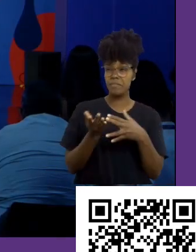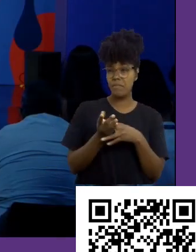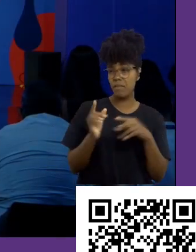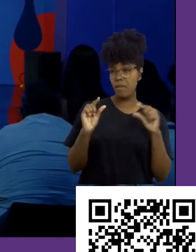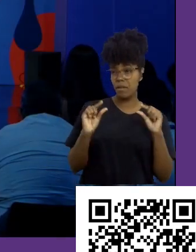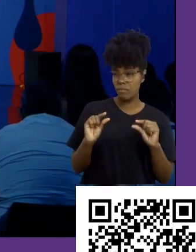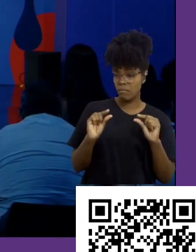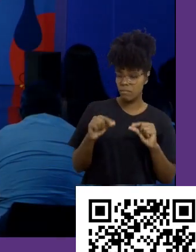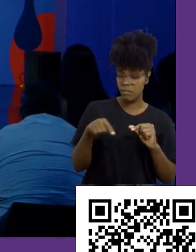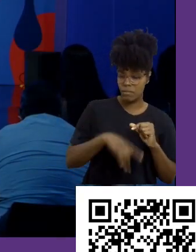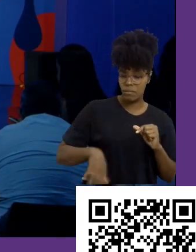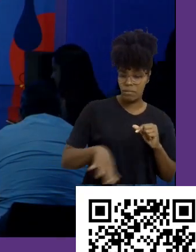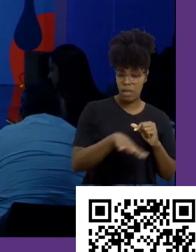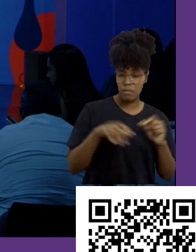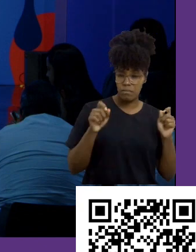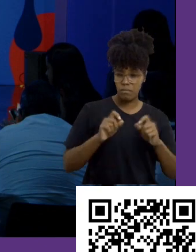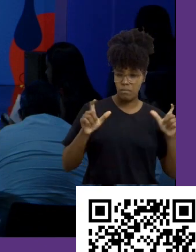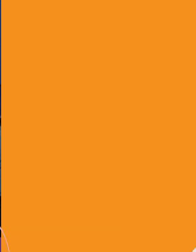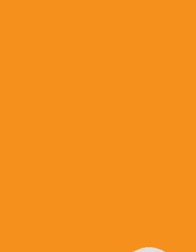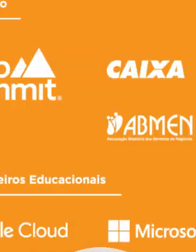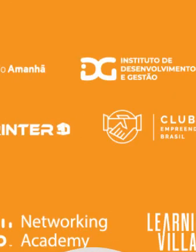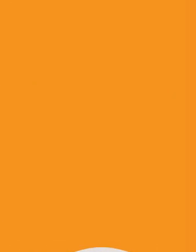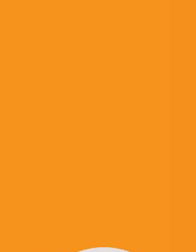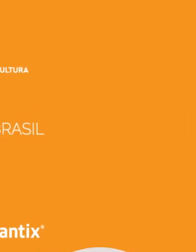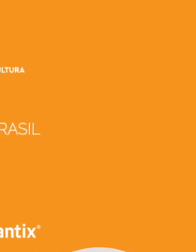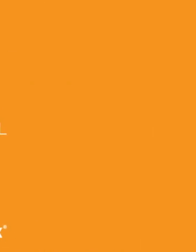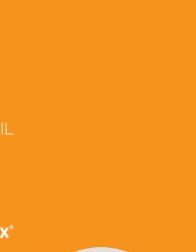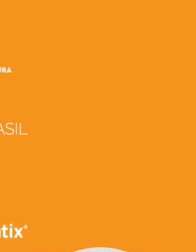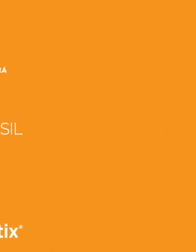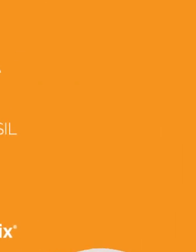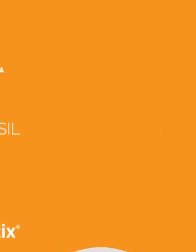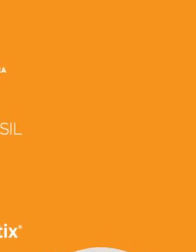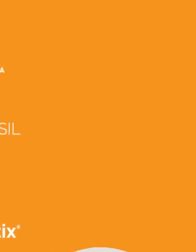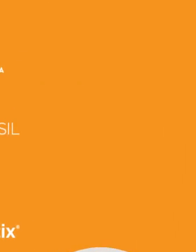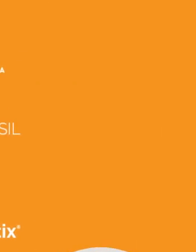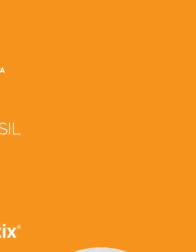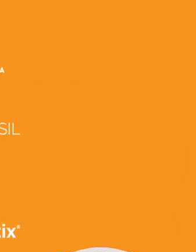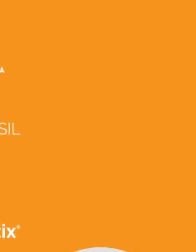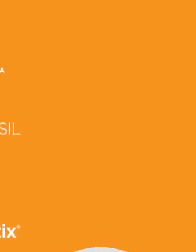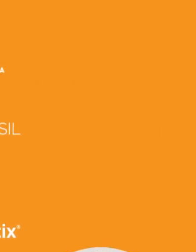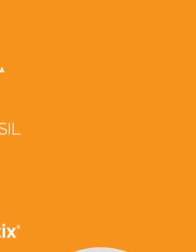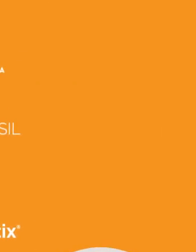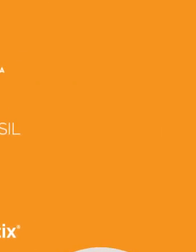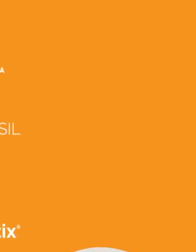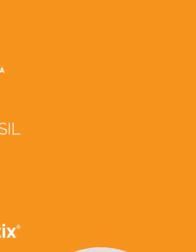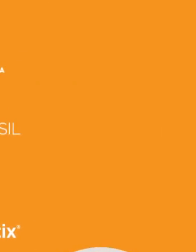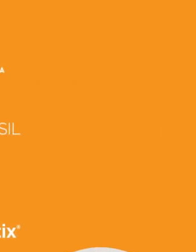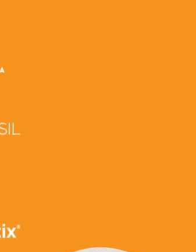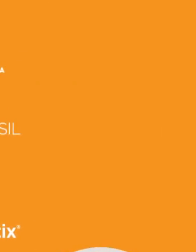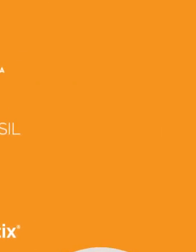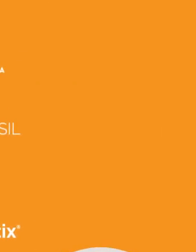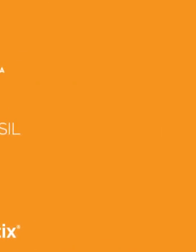Desperta e a gente volta rapidinho. Rio, salve, salve. Tchau, tchau, tchau. Obrigado.